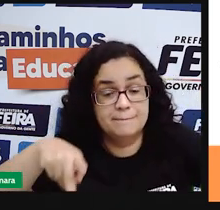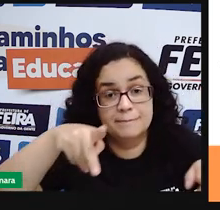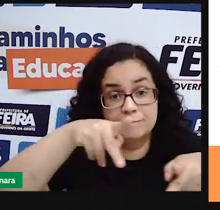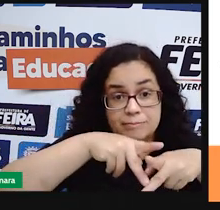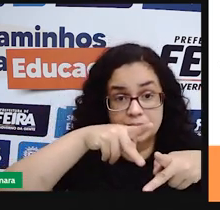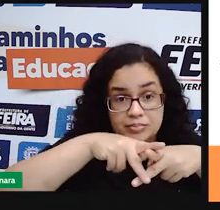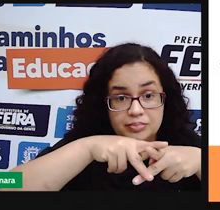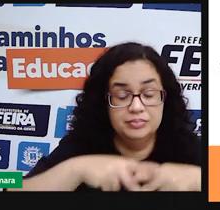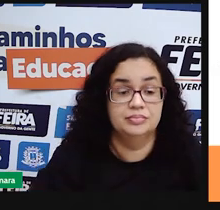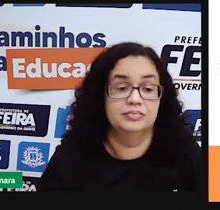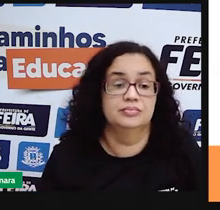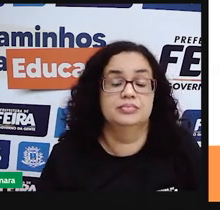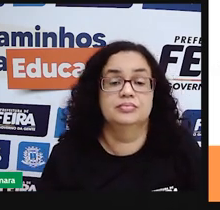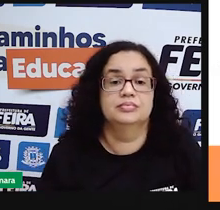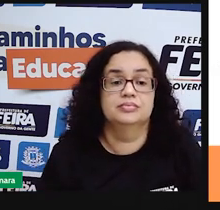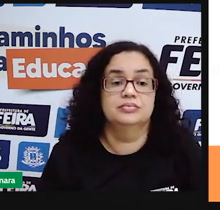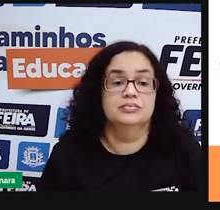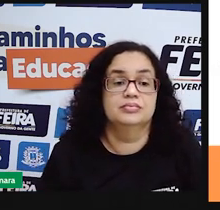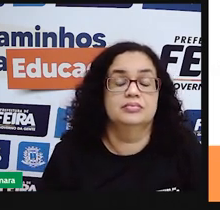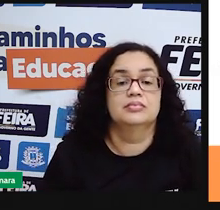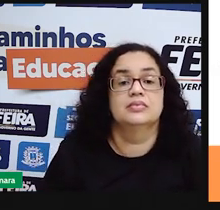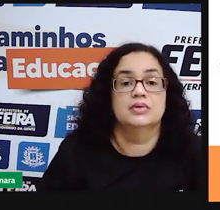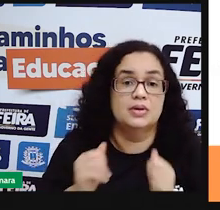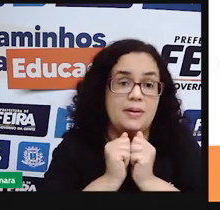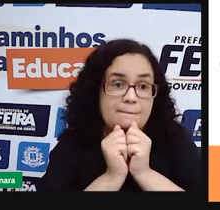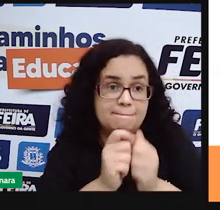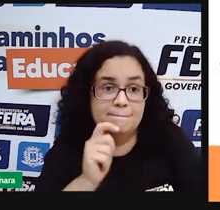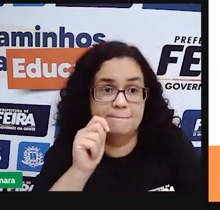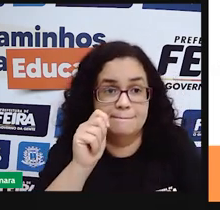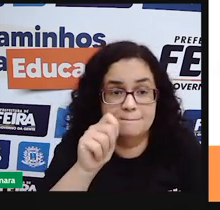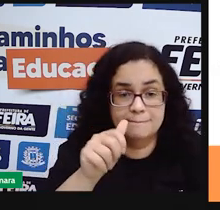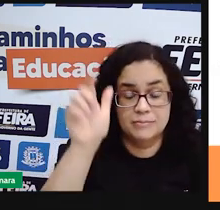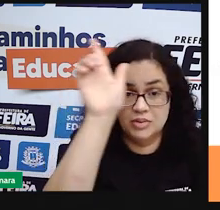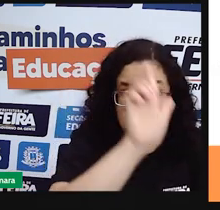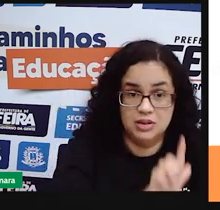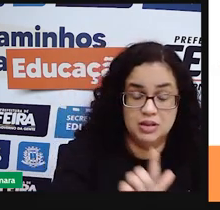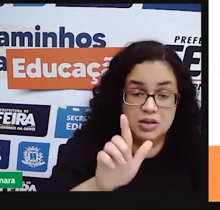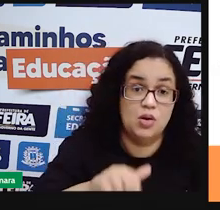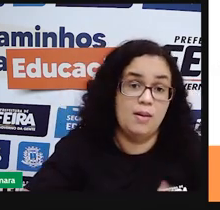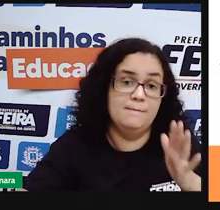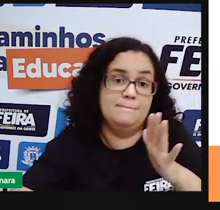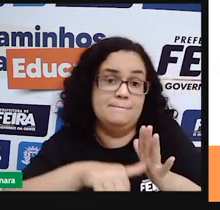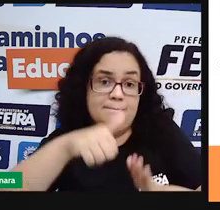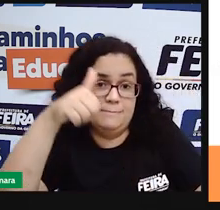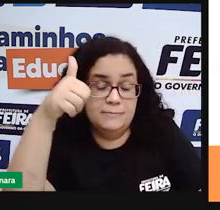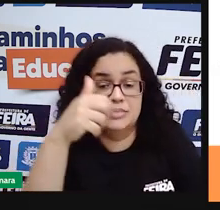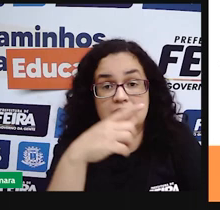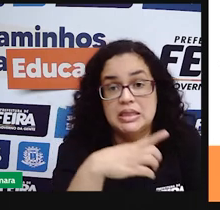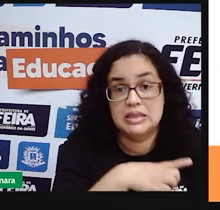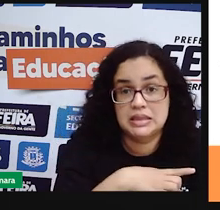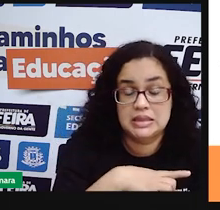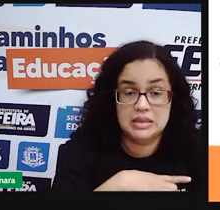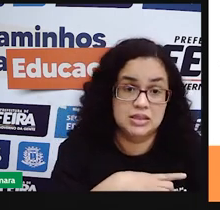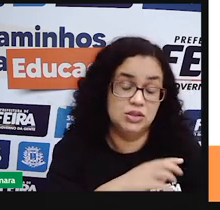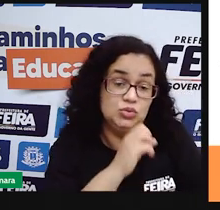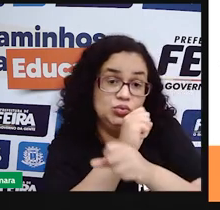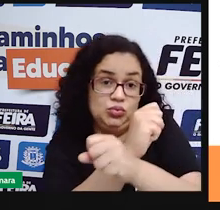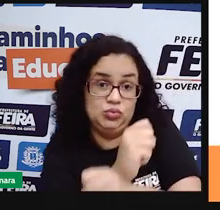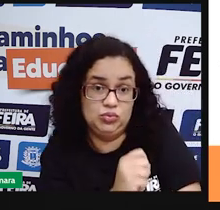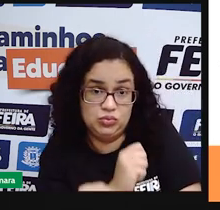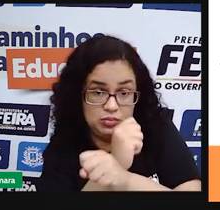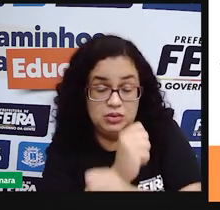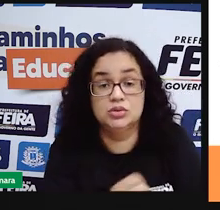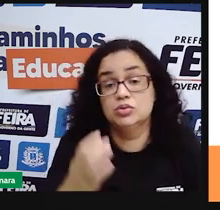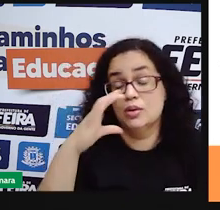diminuindo, né? A princípio no litoral foram os primeiros espaços a serem explorados pelos portugueses